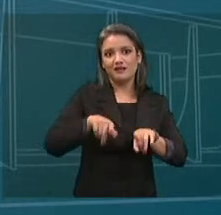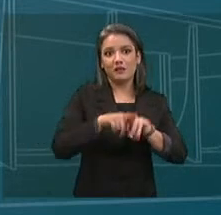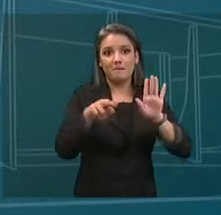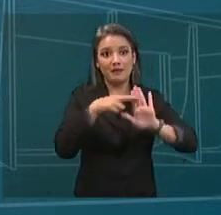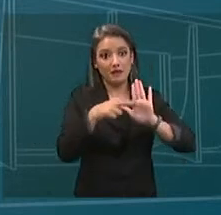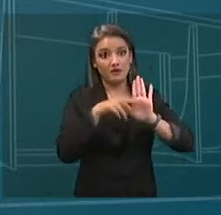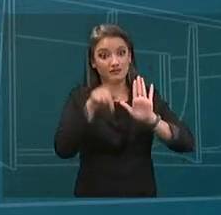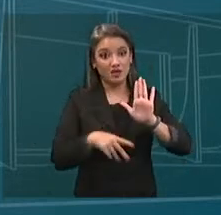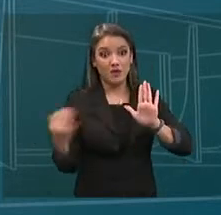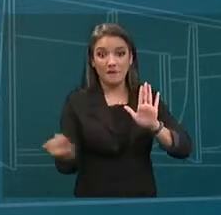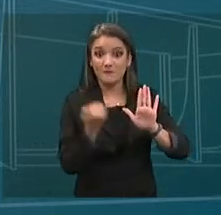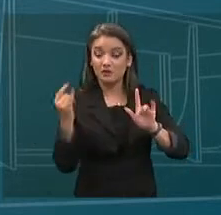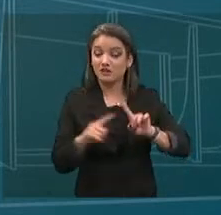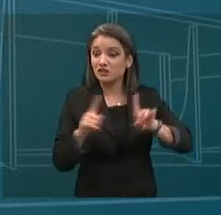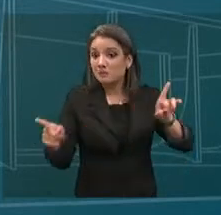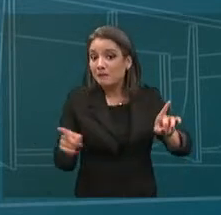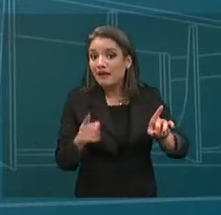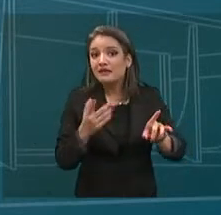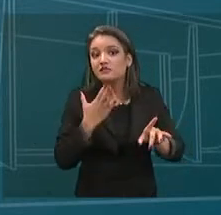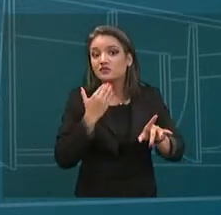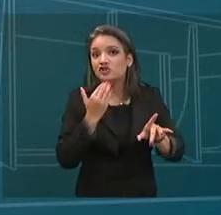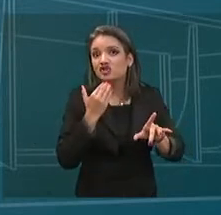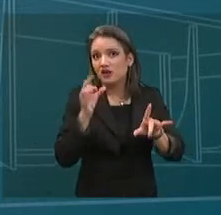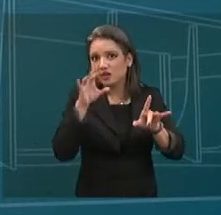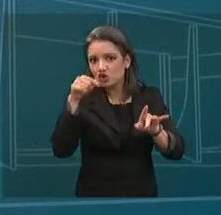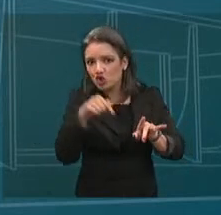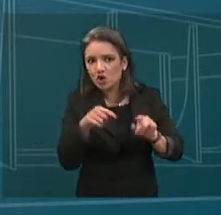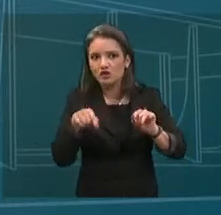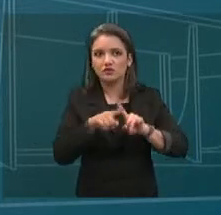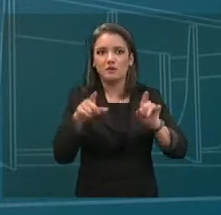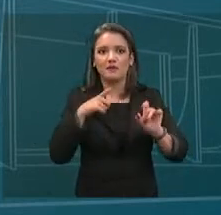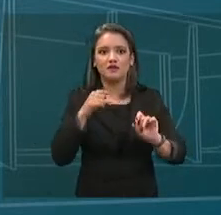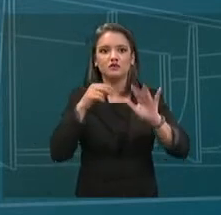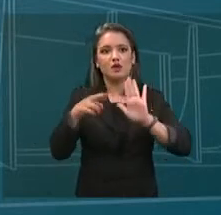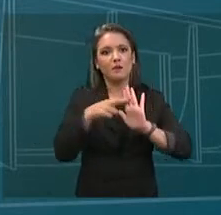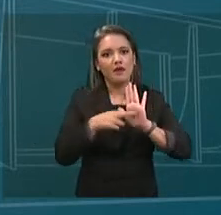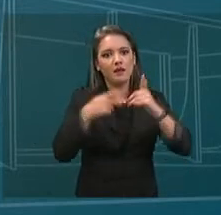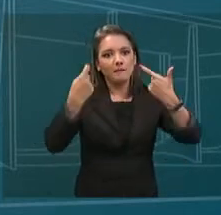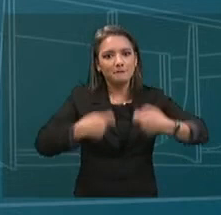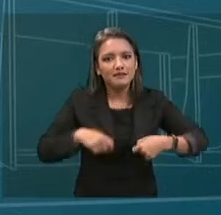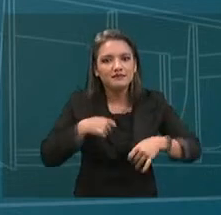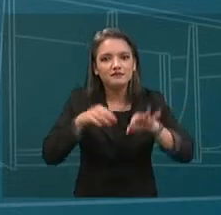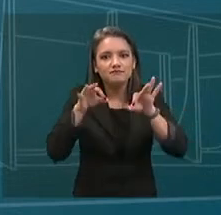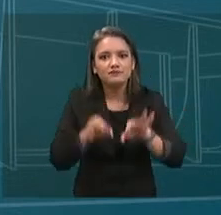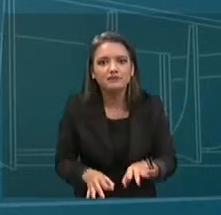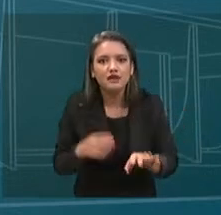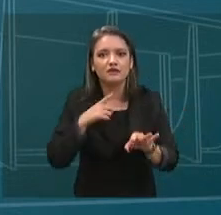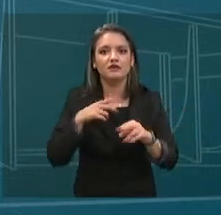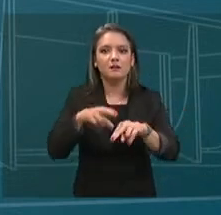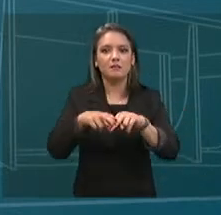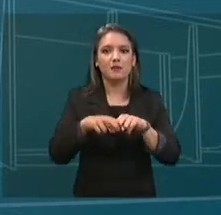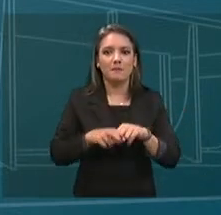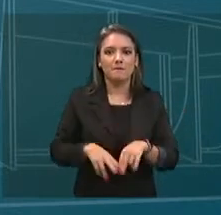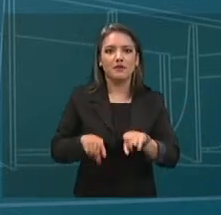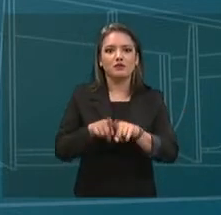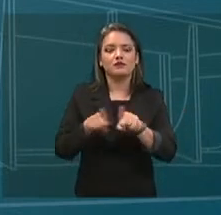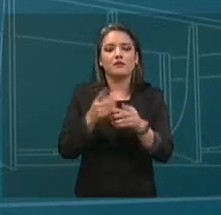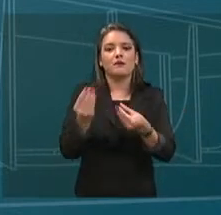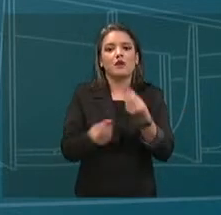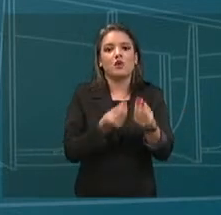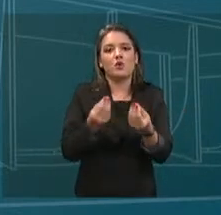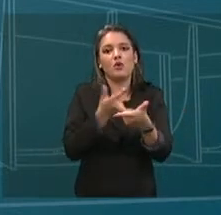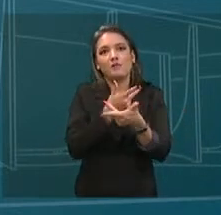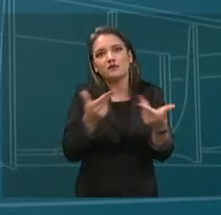importante, mas não é suficiente. Uma regulação que trate do tema de forma específica, notadamente em relação ao design das plataformas, é